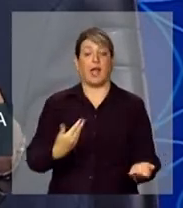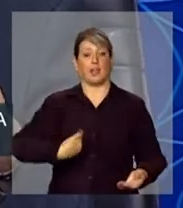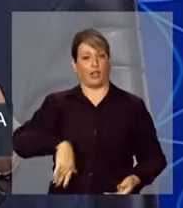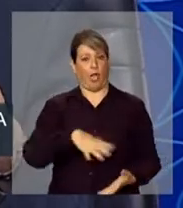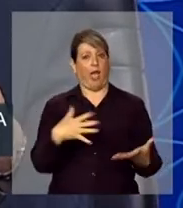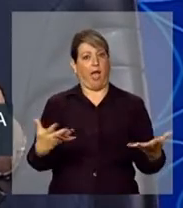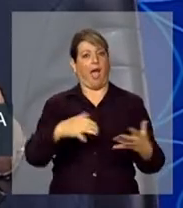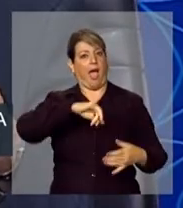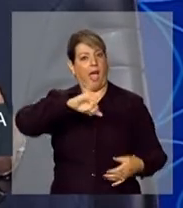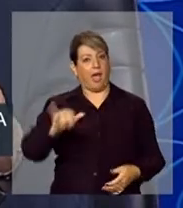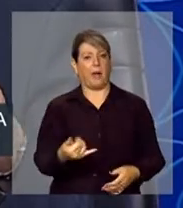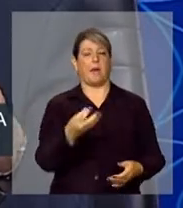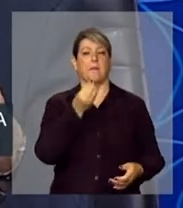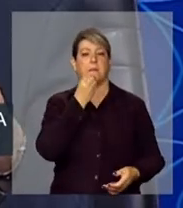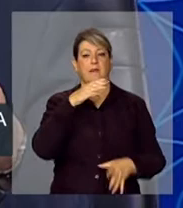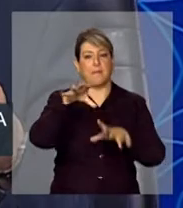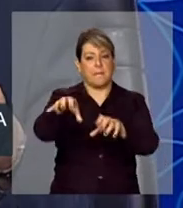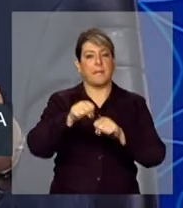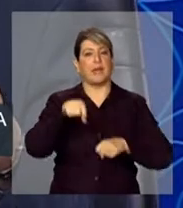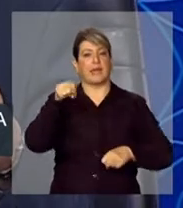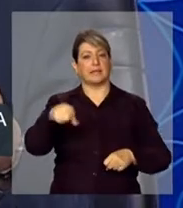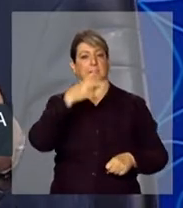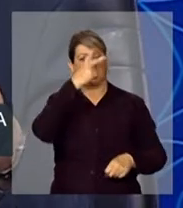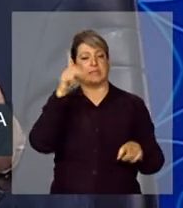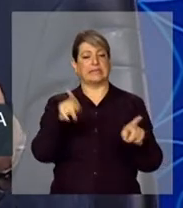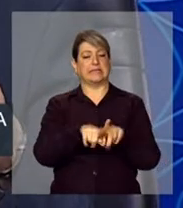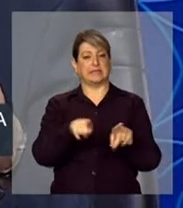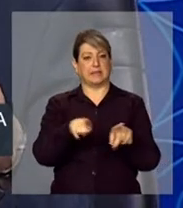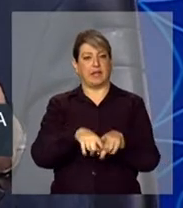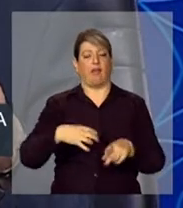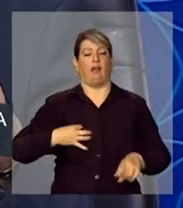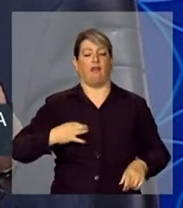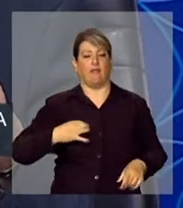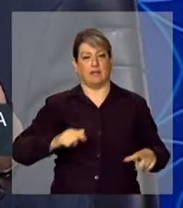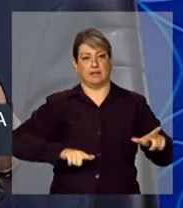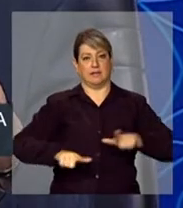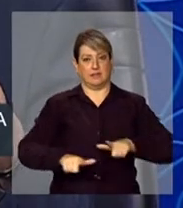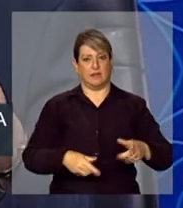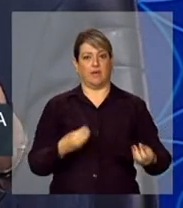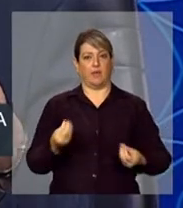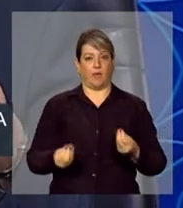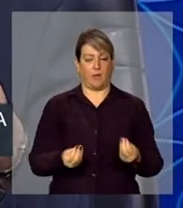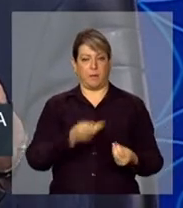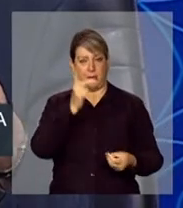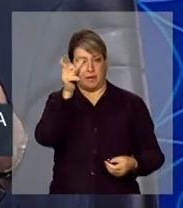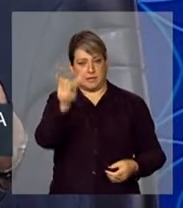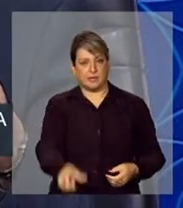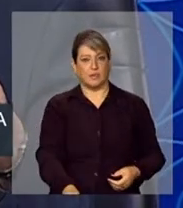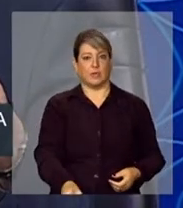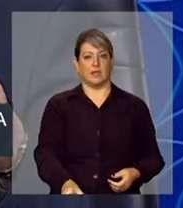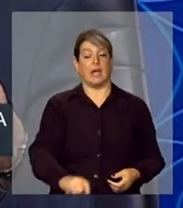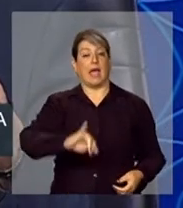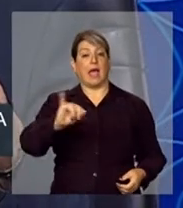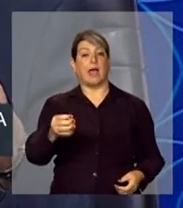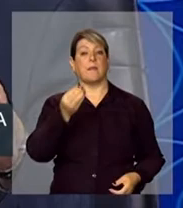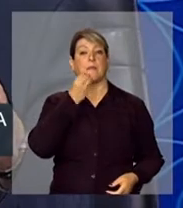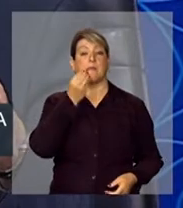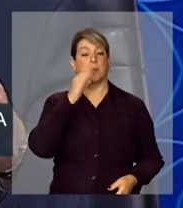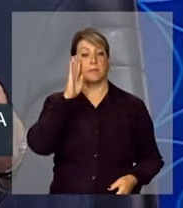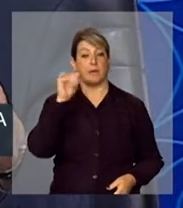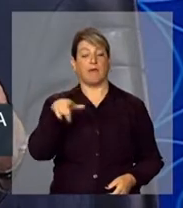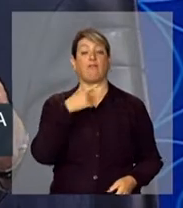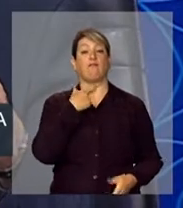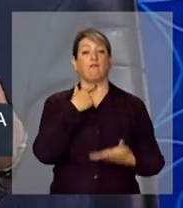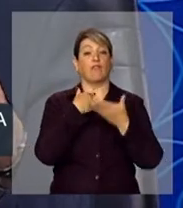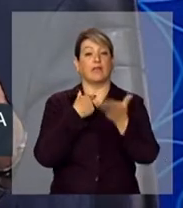pretendemos aproveitar também esse voluntário. Nós queremos aproveitar principalmente a intenção, a